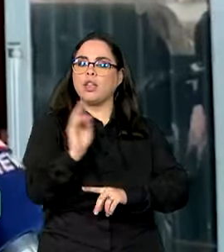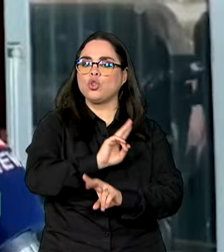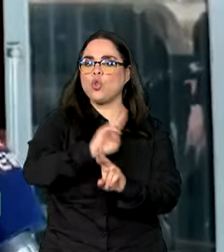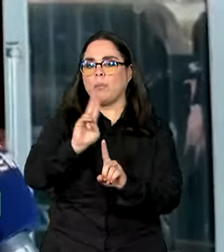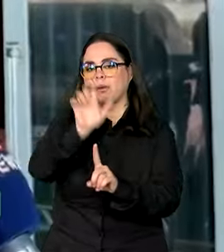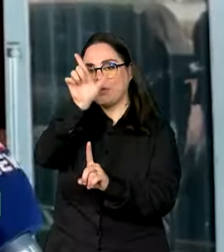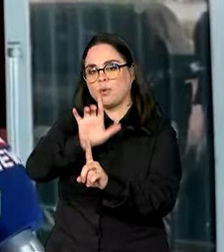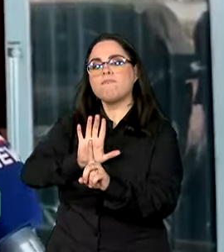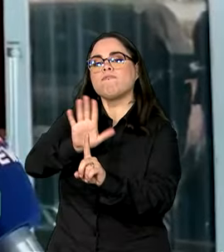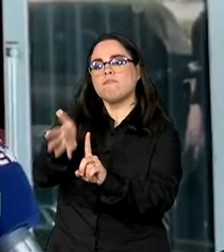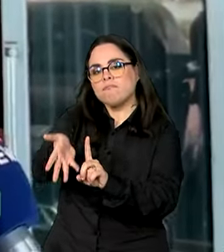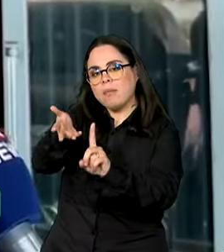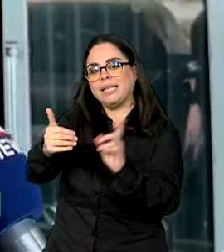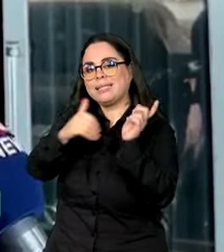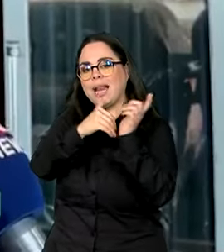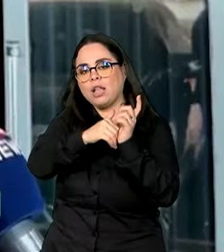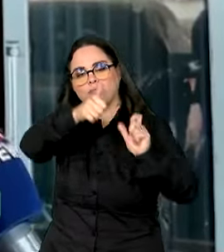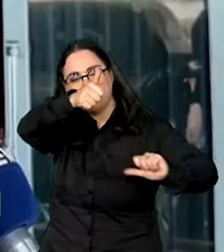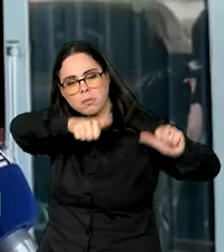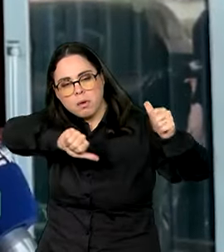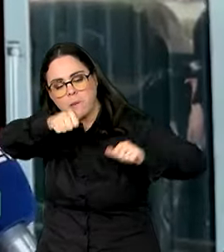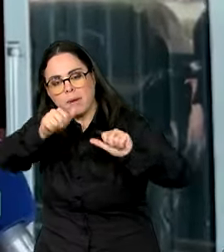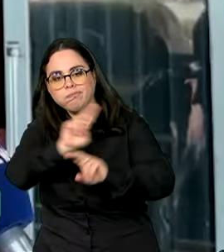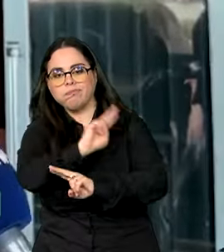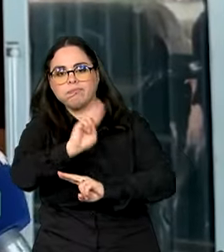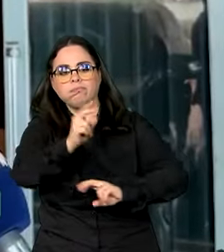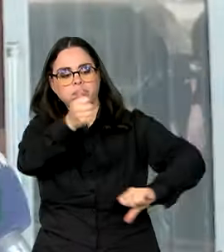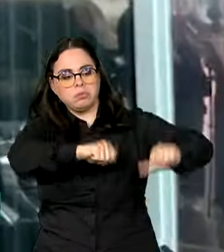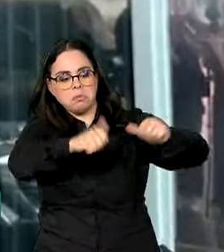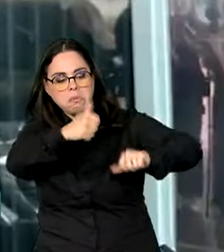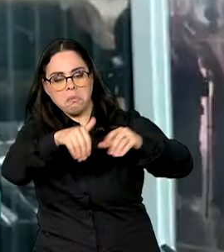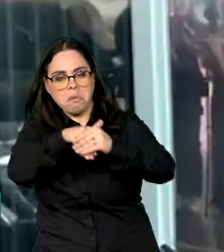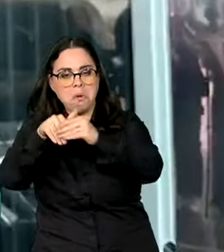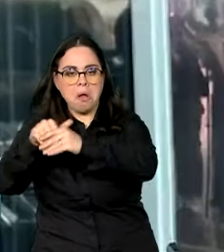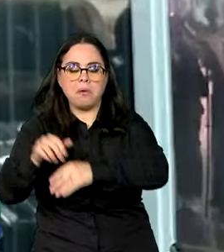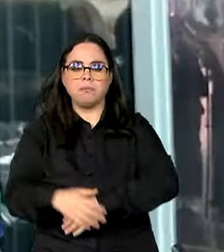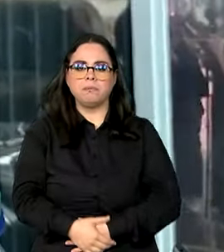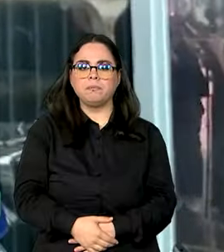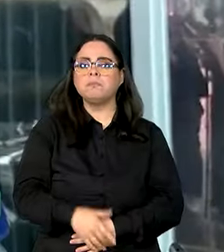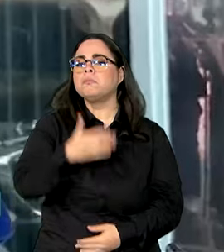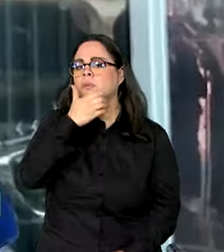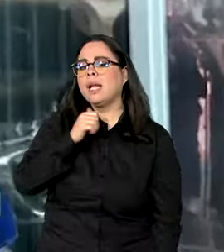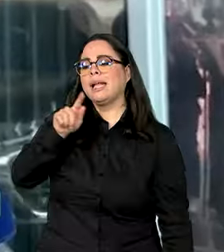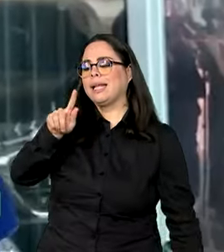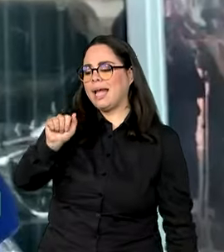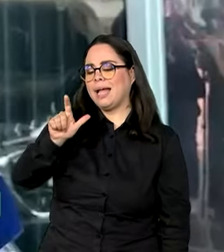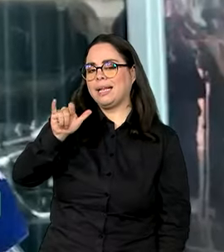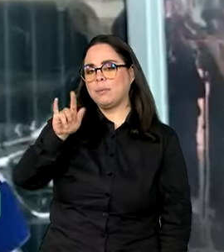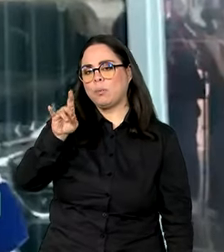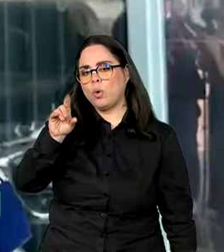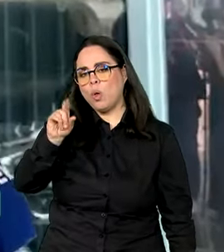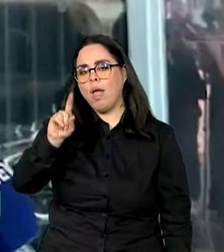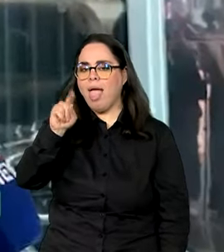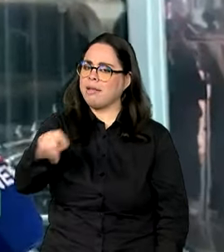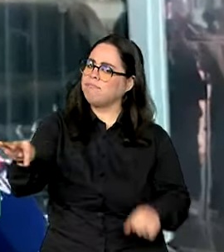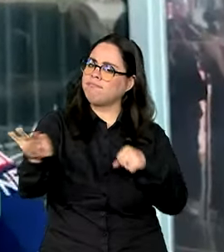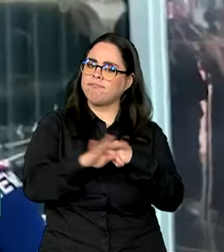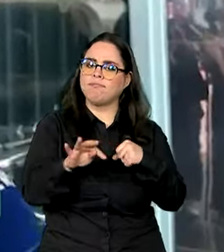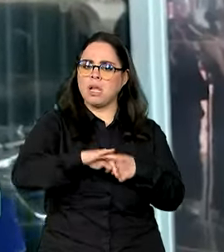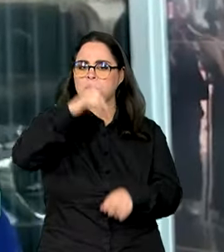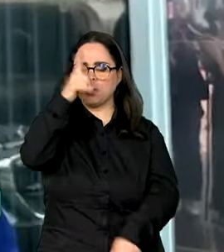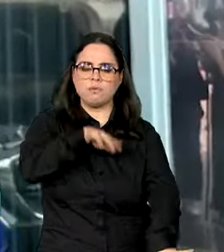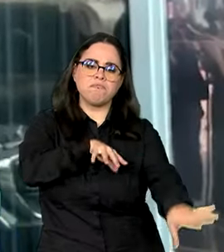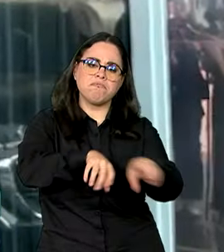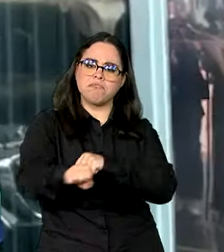que é ele que indica para o Senado para que esses nomes sejam sabatinados. O Galípolo é uma pessoa técnica, como todos os diretores.